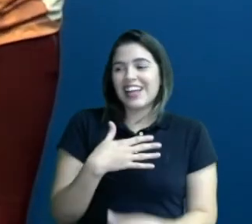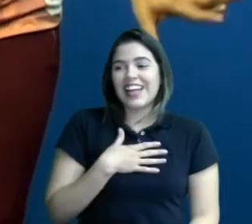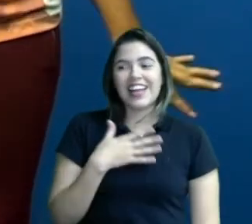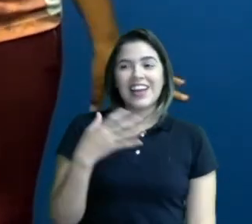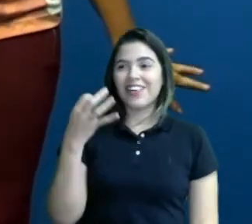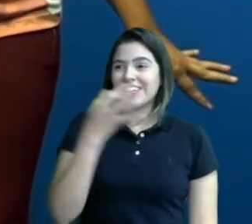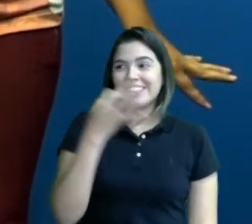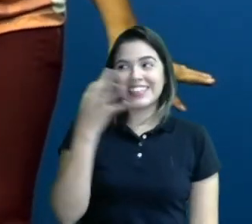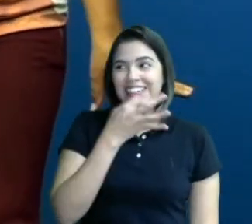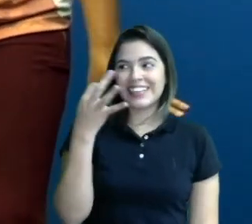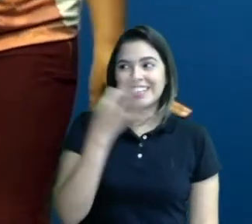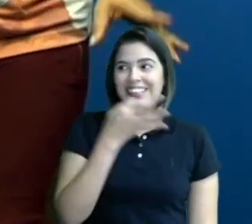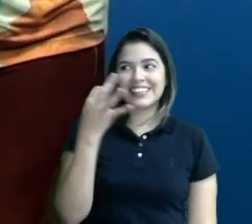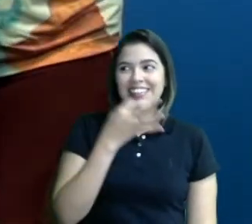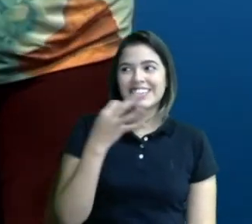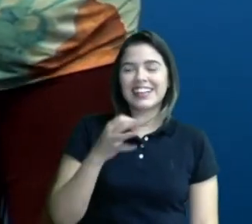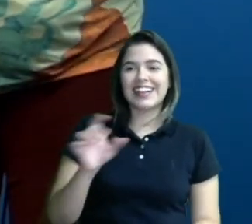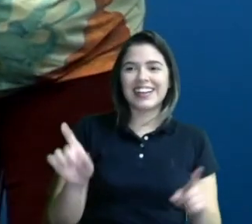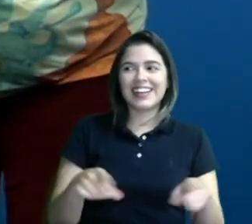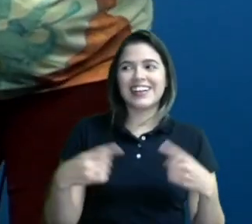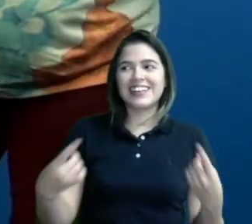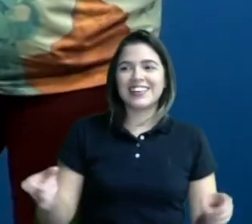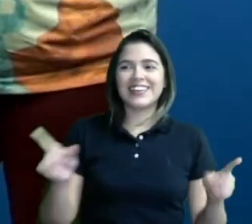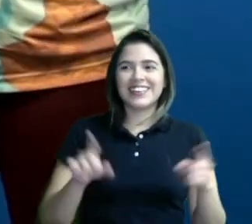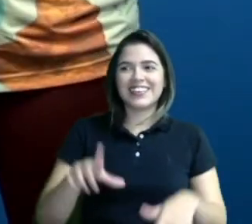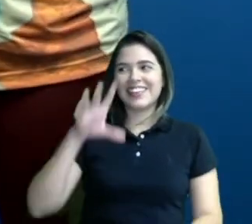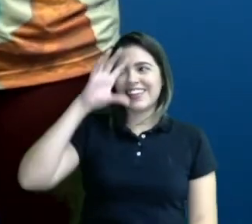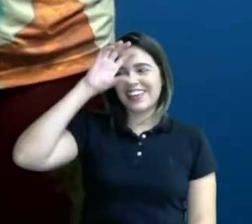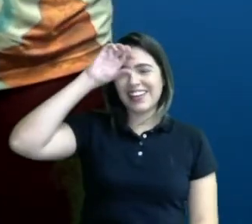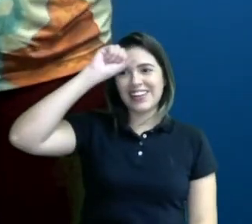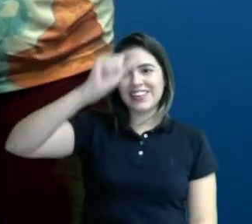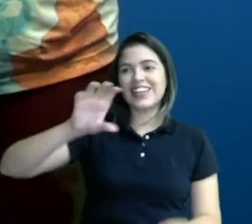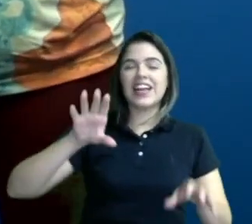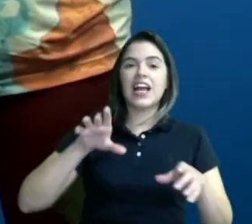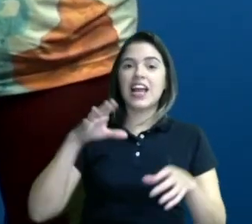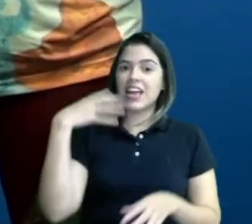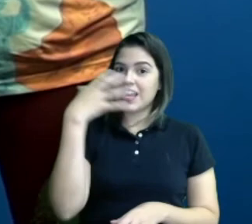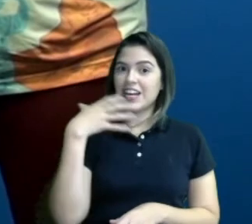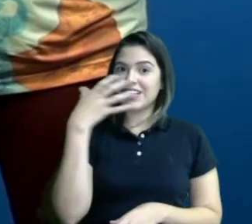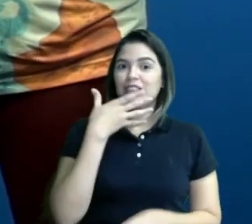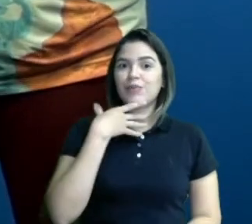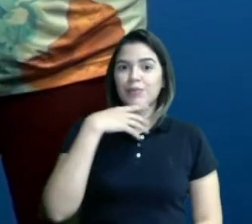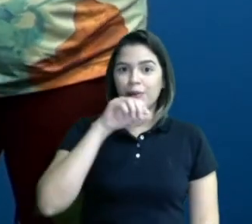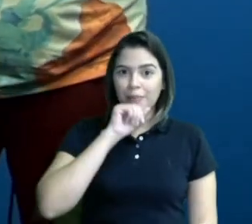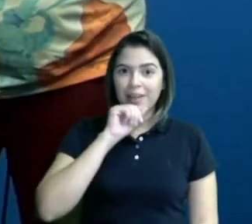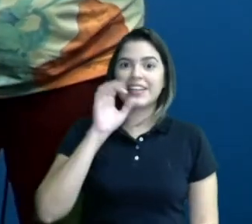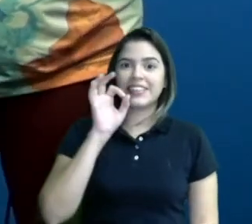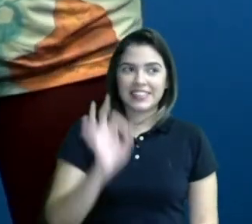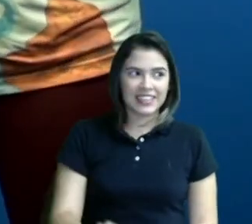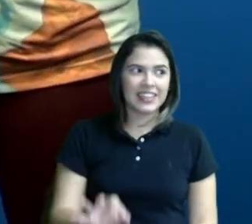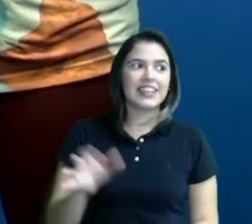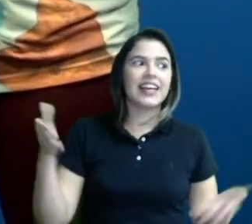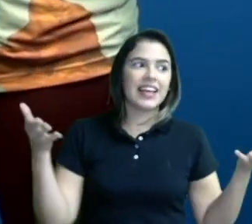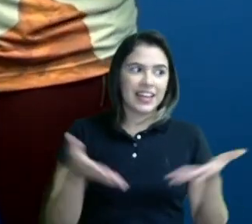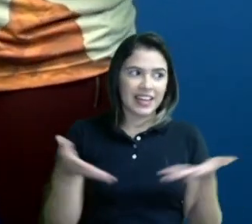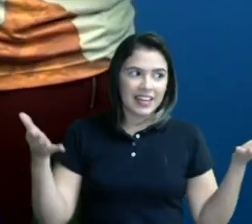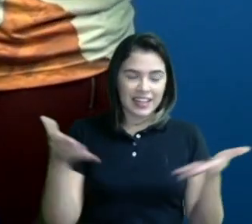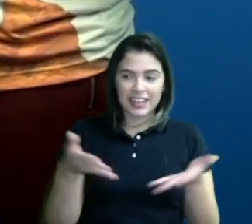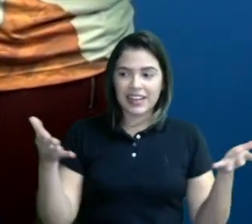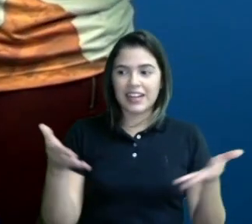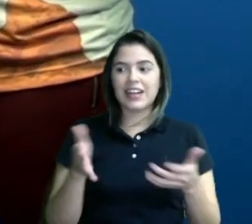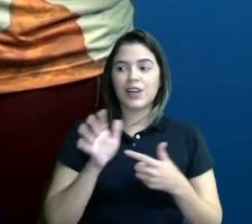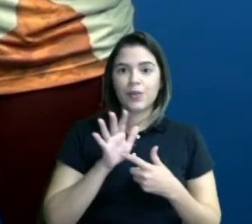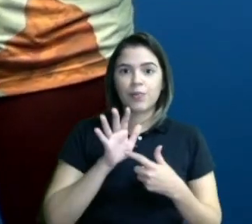linda essa música. Então aprendam e cantem para o papai, tá? E agora eu vou